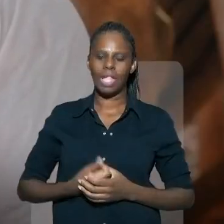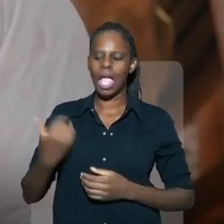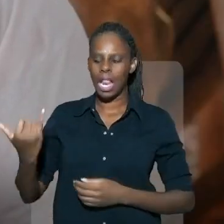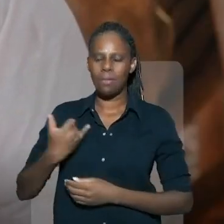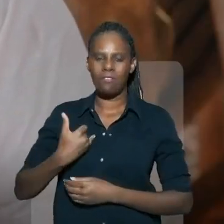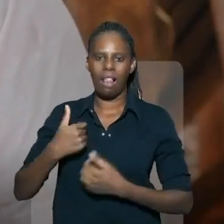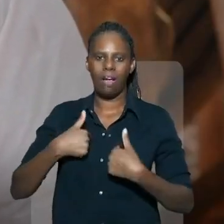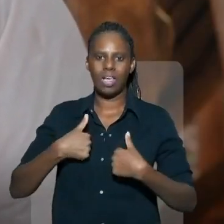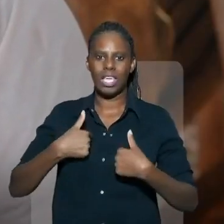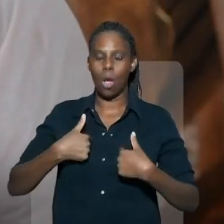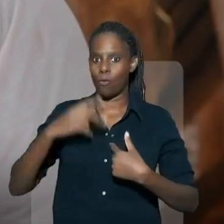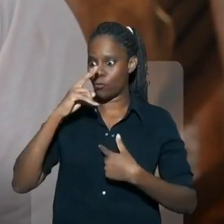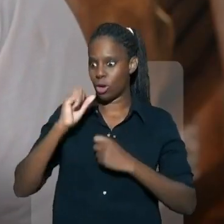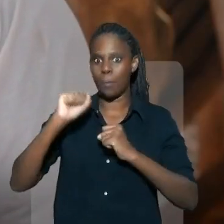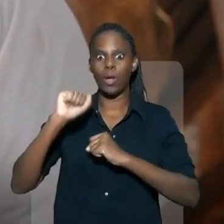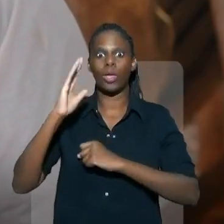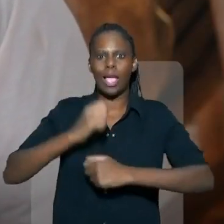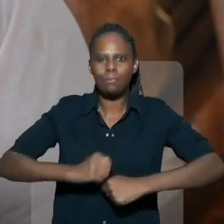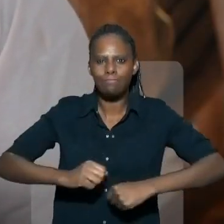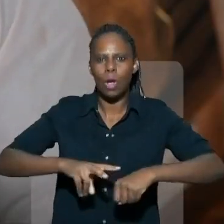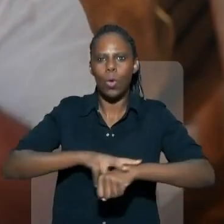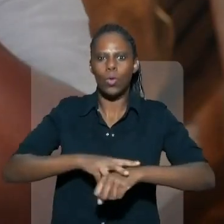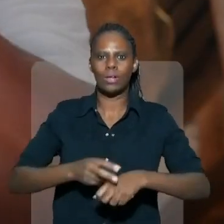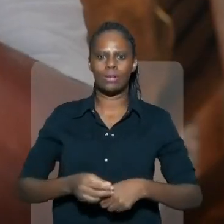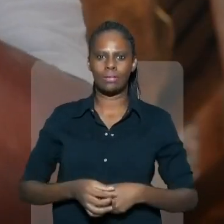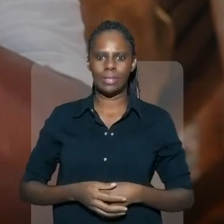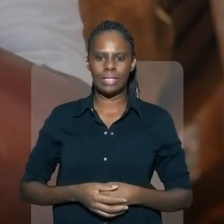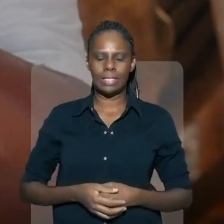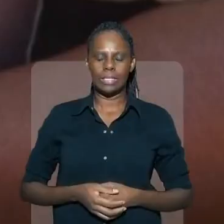Eu era o herói dele, ele falava que eu era mais que o Hulk.